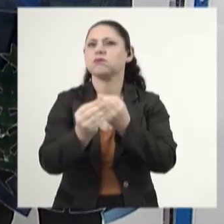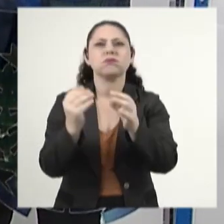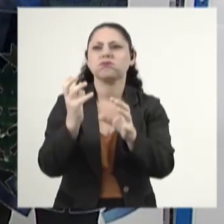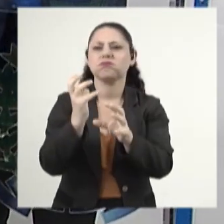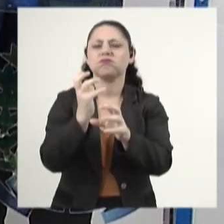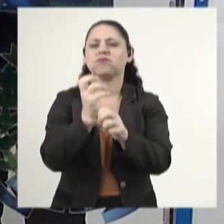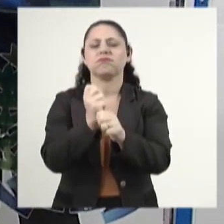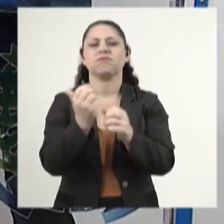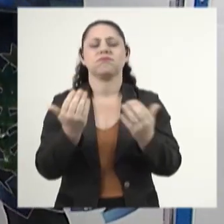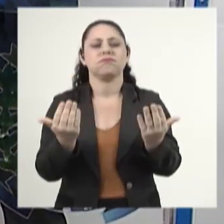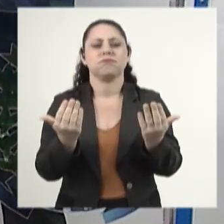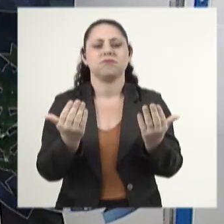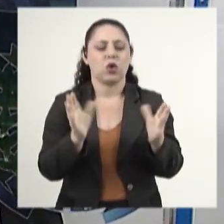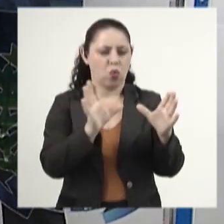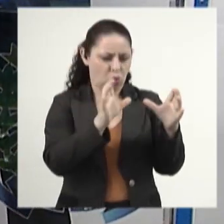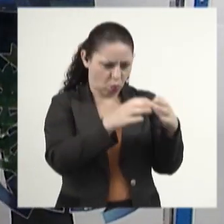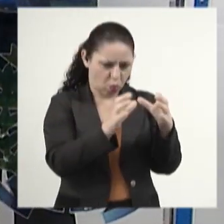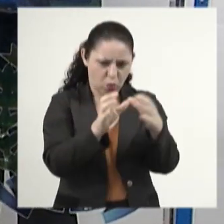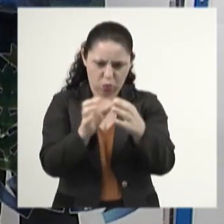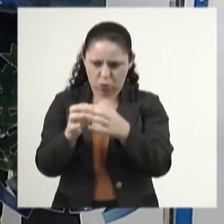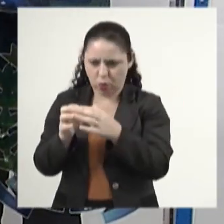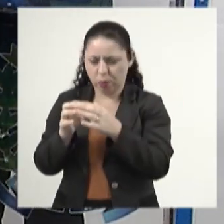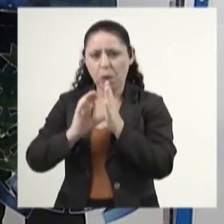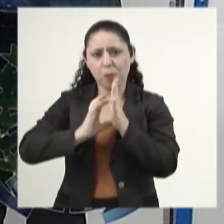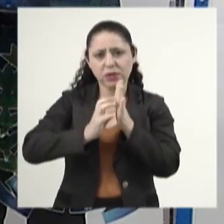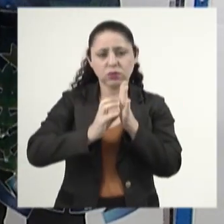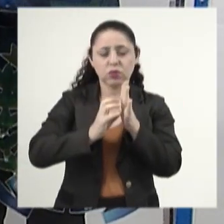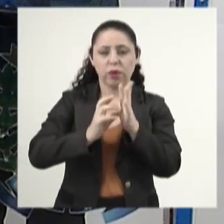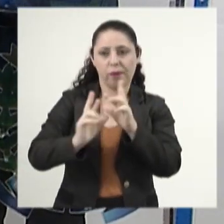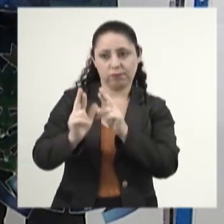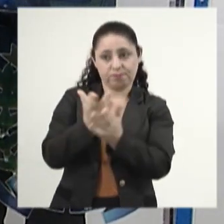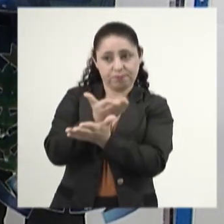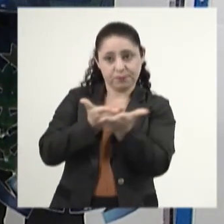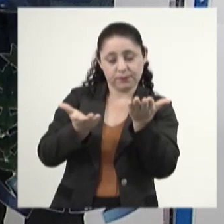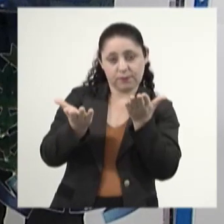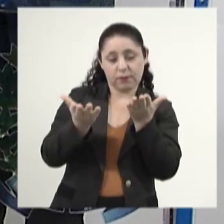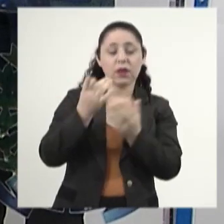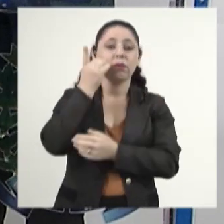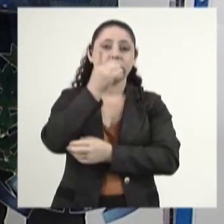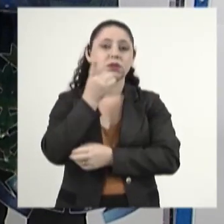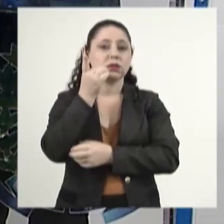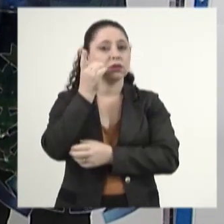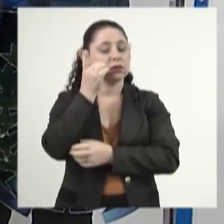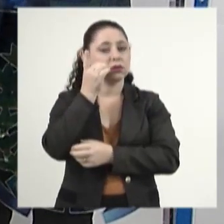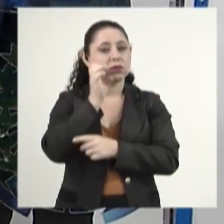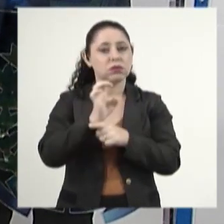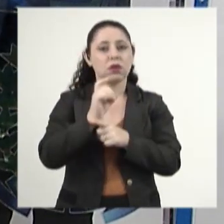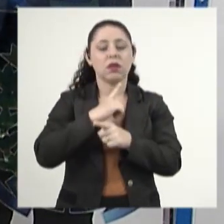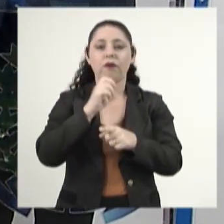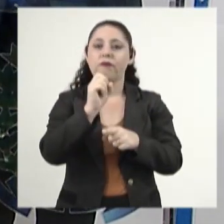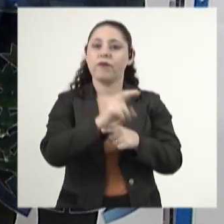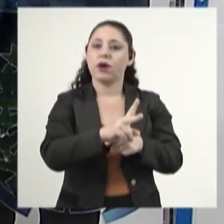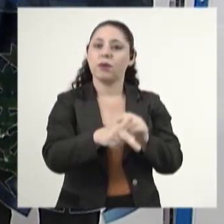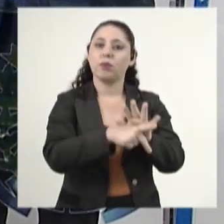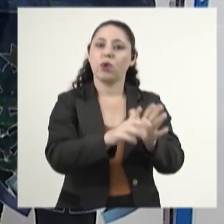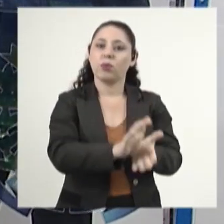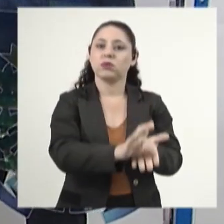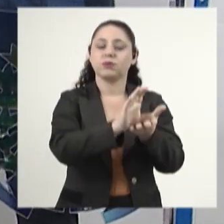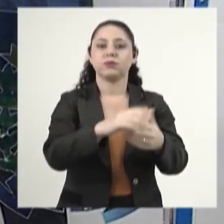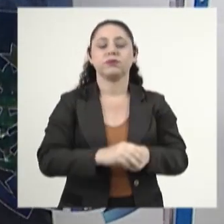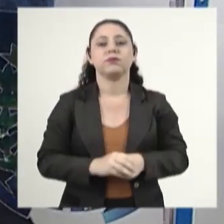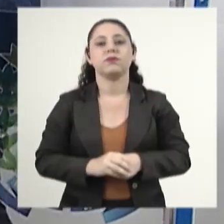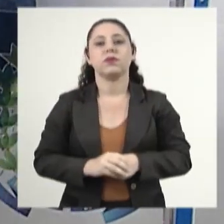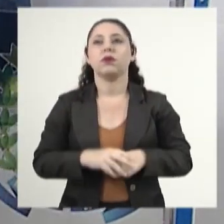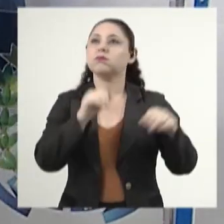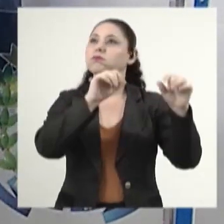cálculo é feito? Como que os blocos, as bancadas, essas negociações que acontecem entre os deputados estaduais garantem as vagas nas comissões? A gente